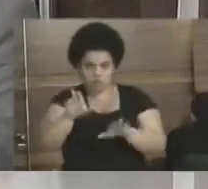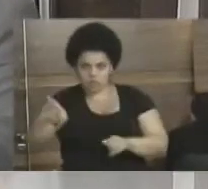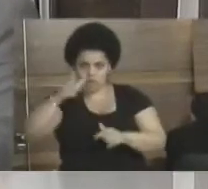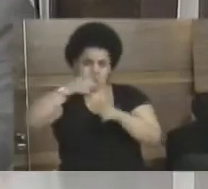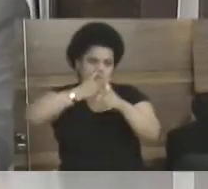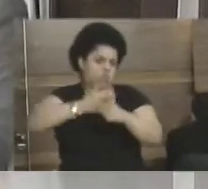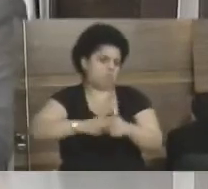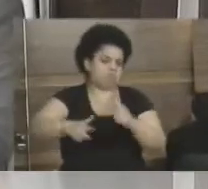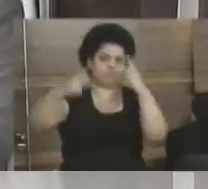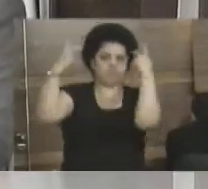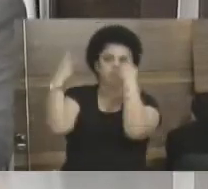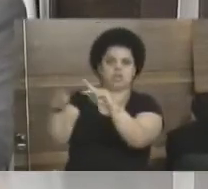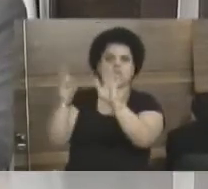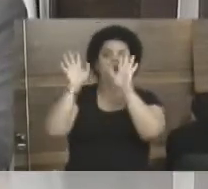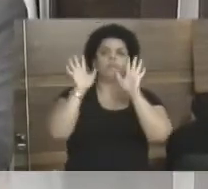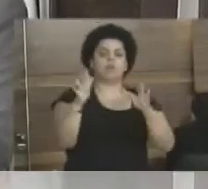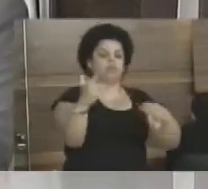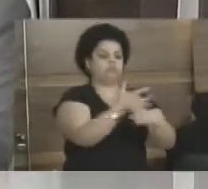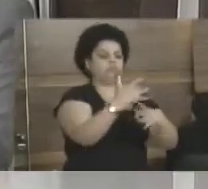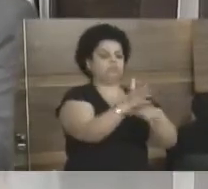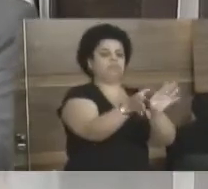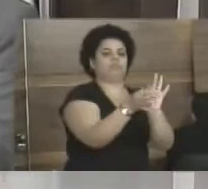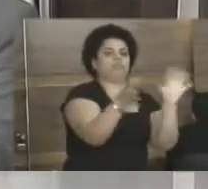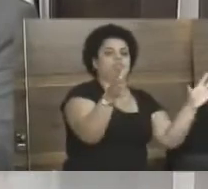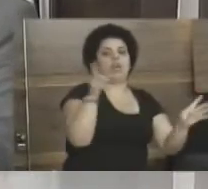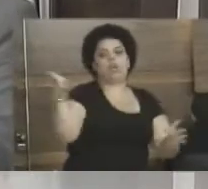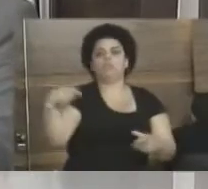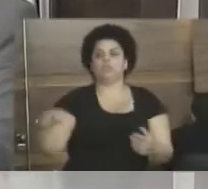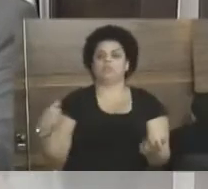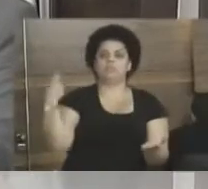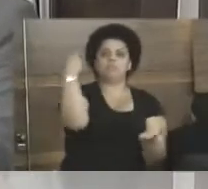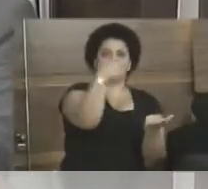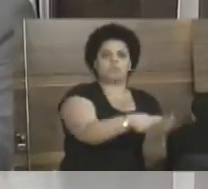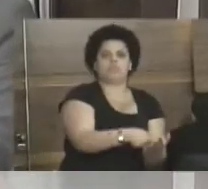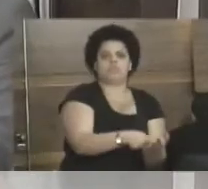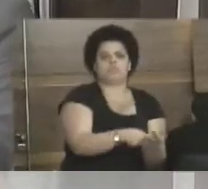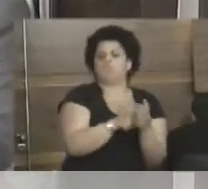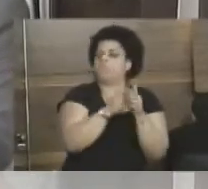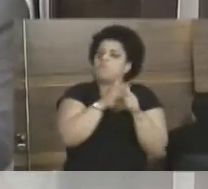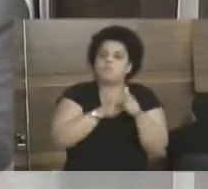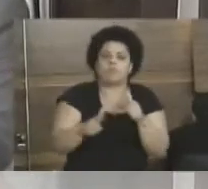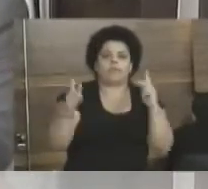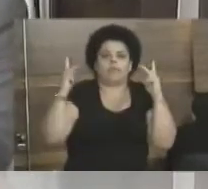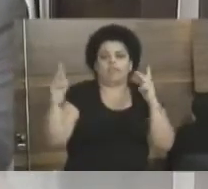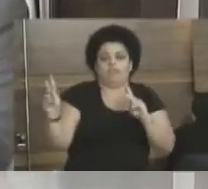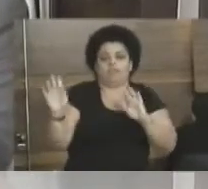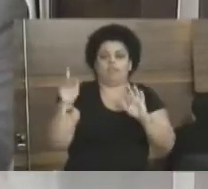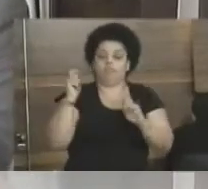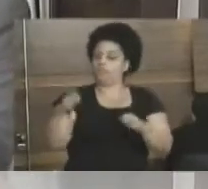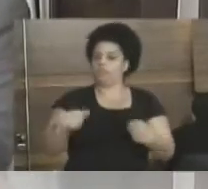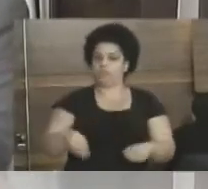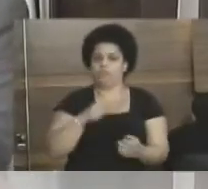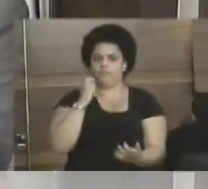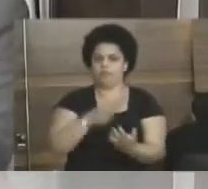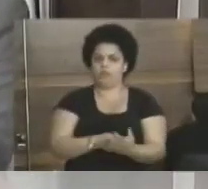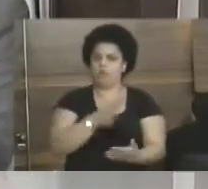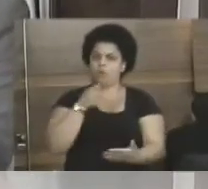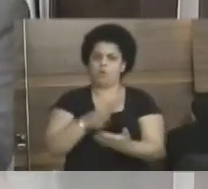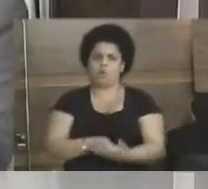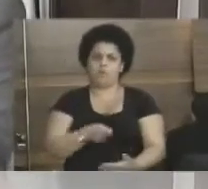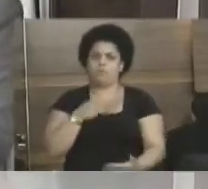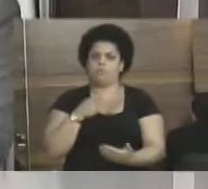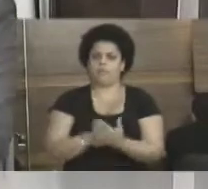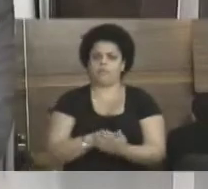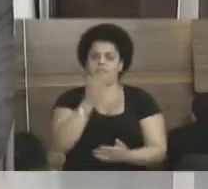problema é dela, mas o município coloca à disposição. Se ela não quer usar, que não use, mas pague. Vamos pagar. Porque eu acho muito